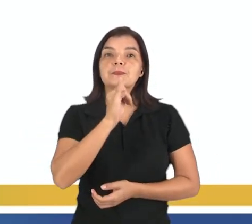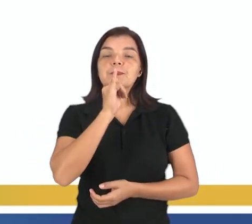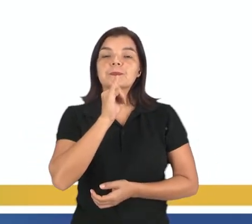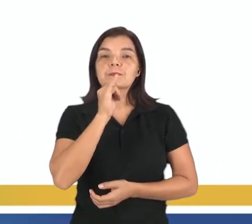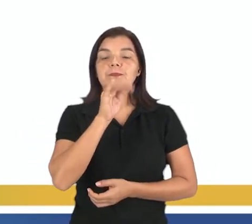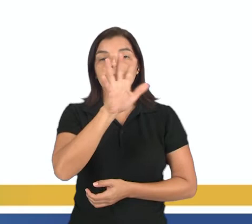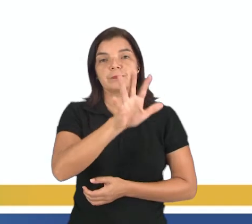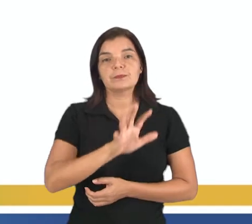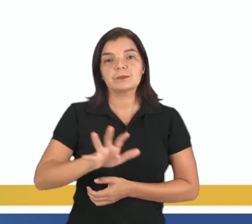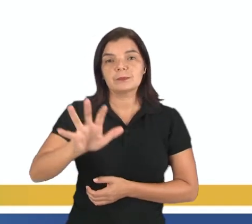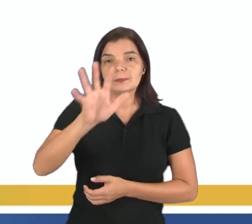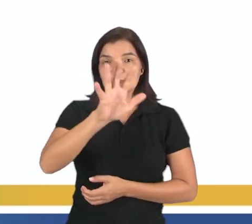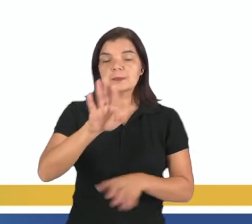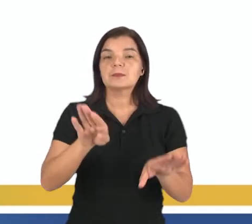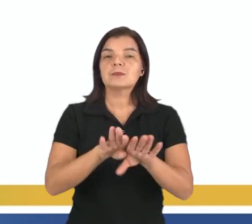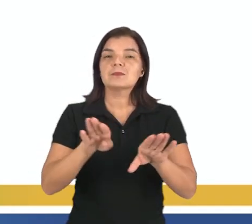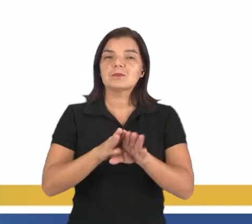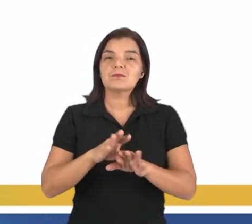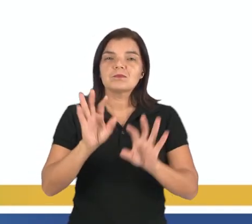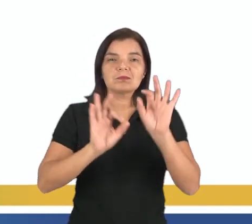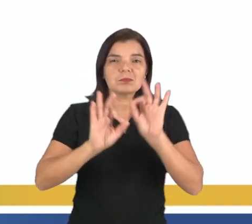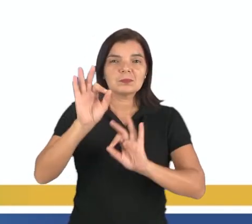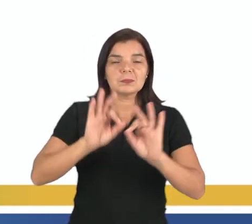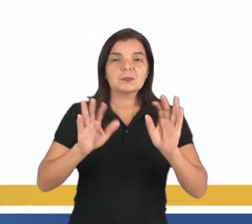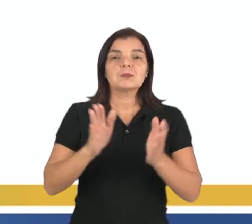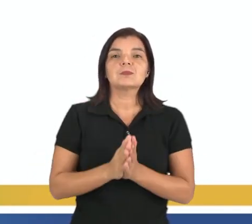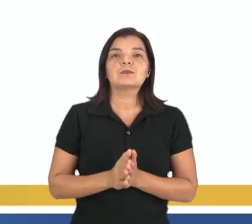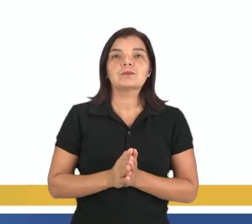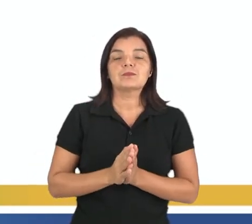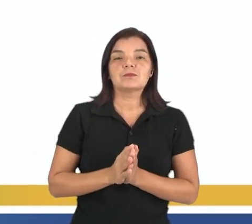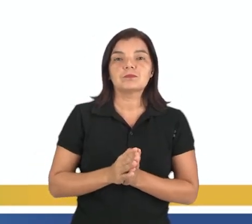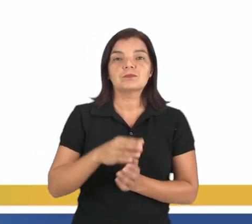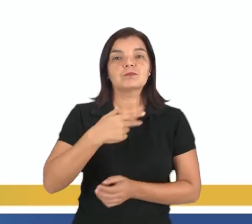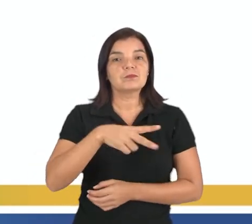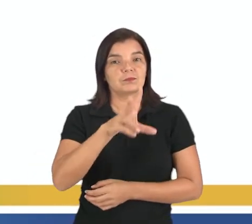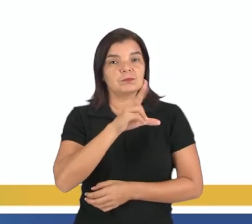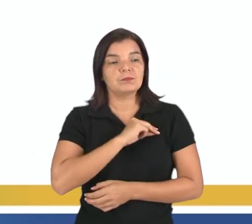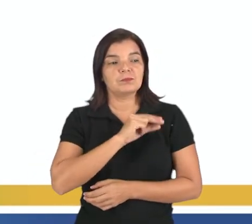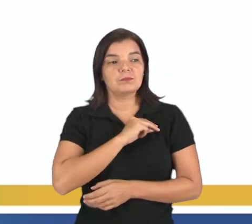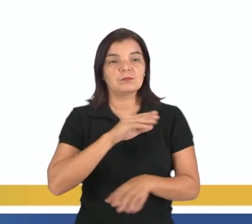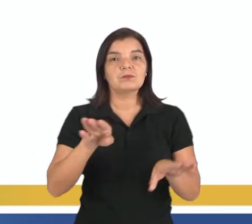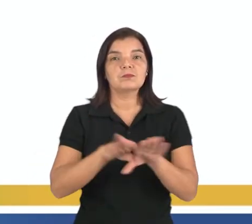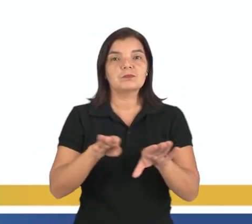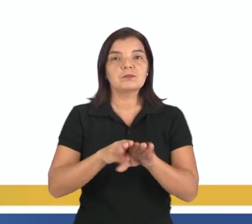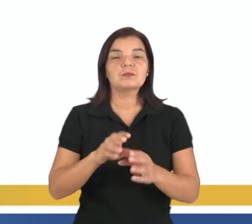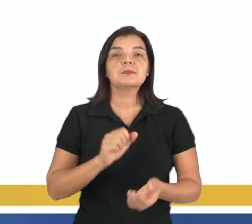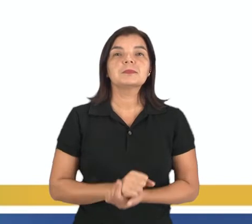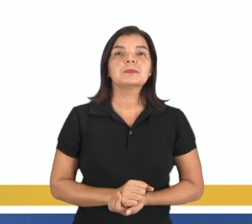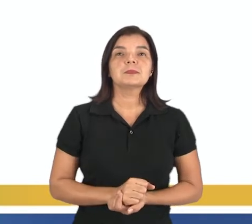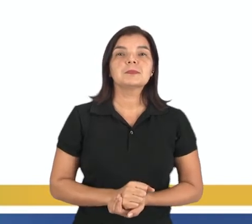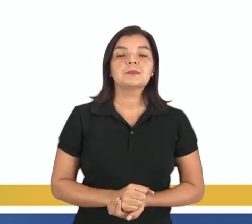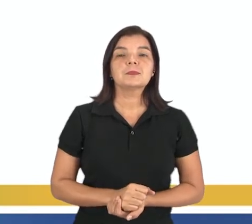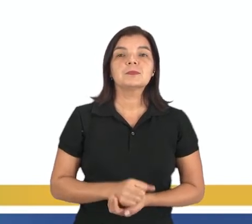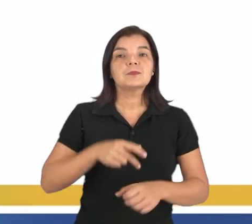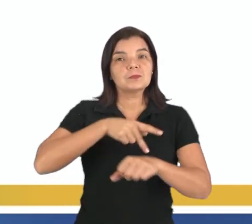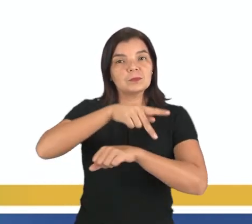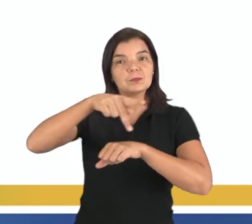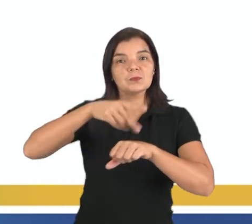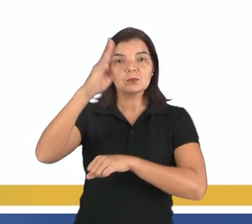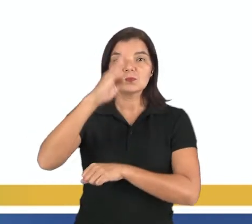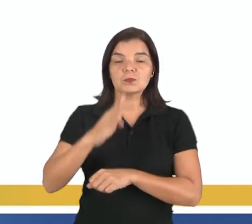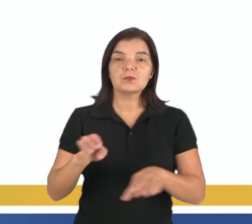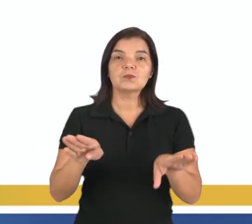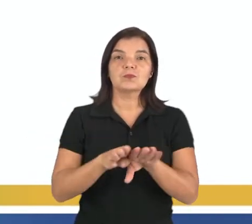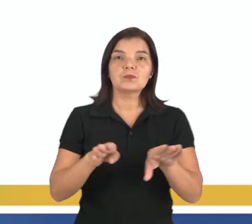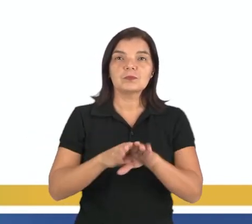no esquema, falando sobre a metrópole que era Portugal e o nosso país, o Brasil,